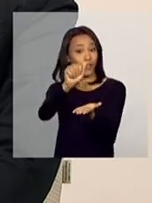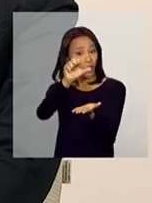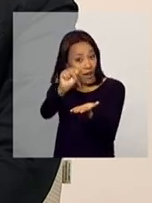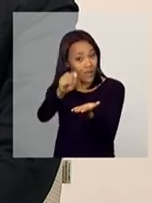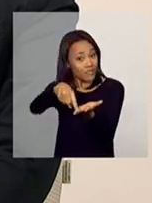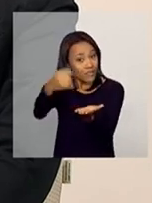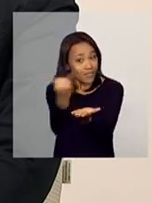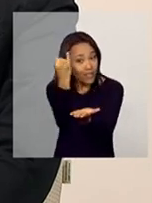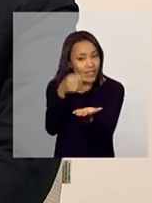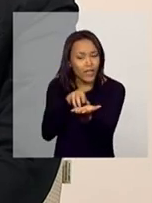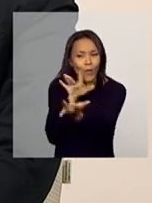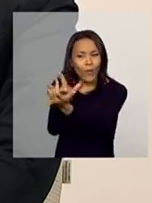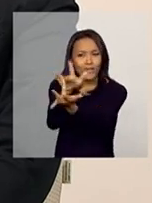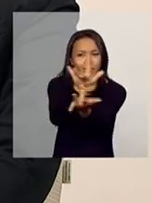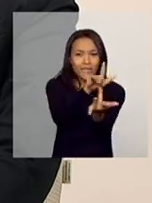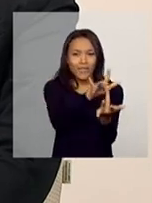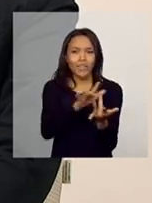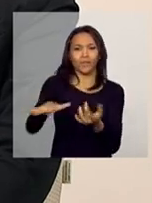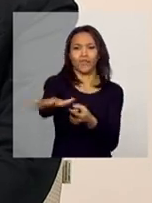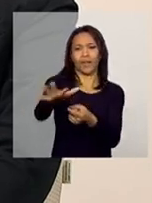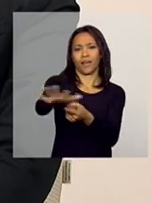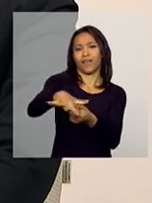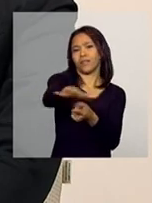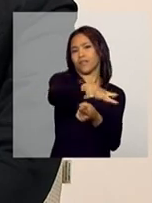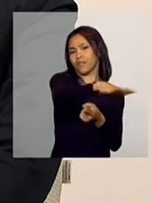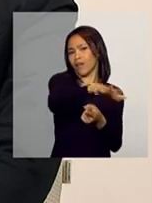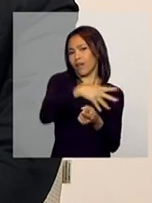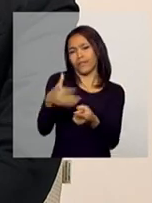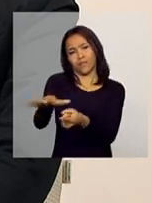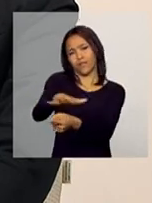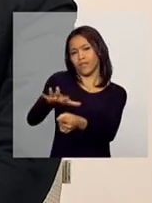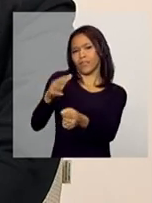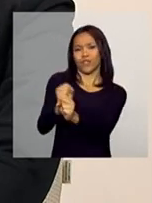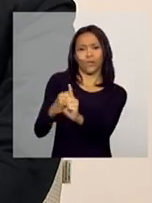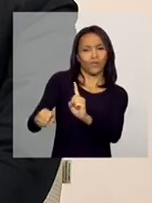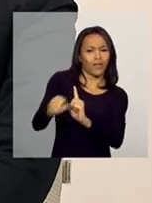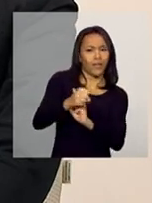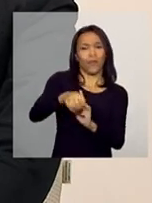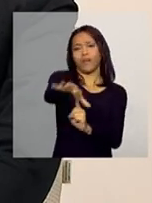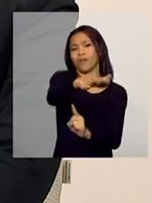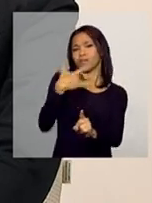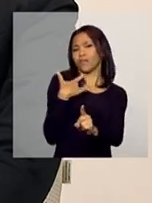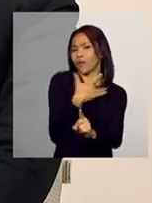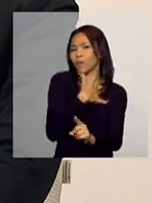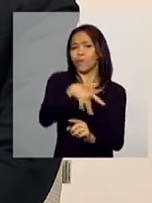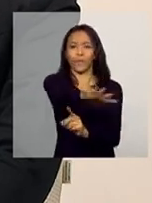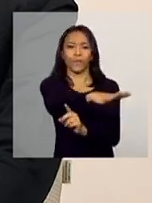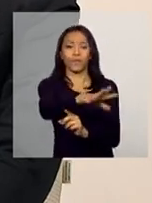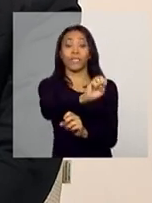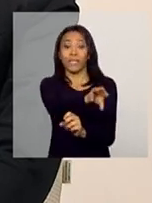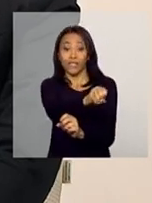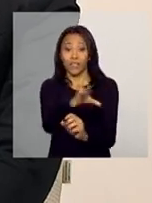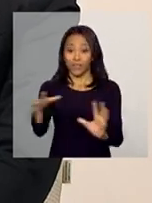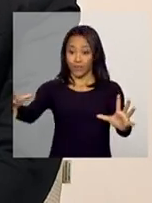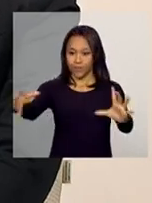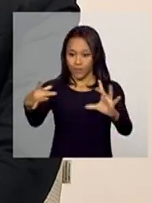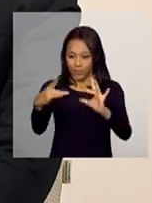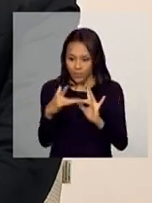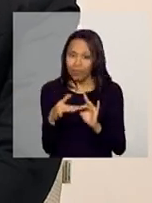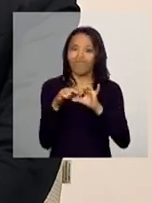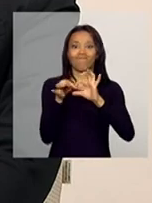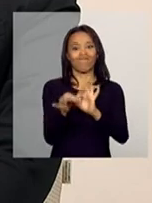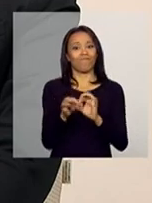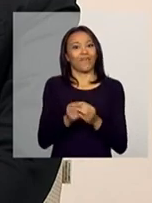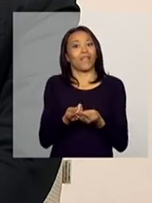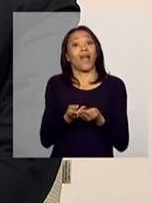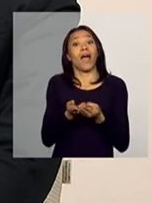diversos serviços ofertados no território, seja da política de assistência, como da saúde e da educação, de modo a construir respostas mais efetivas